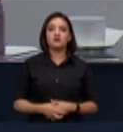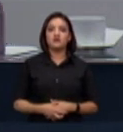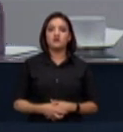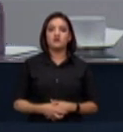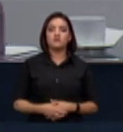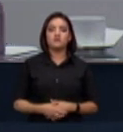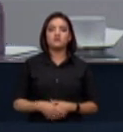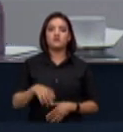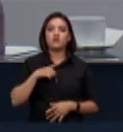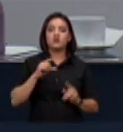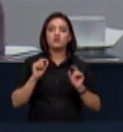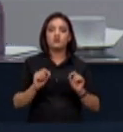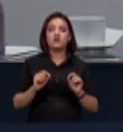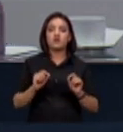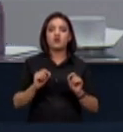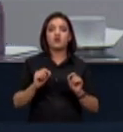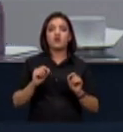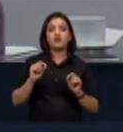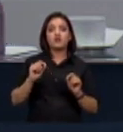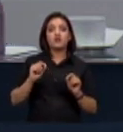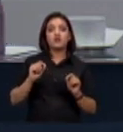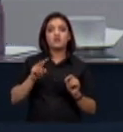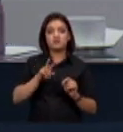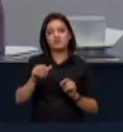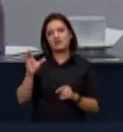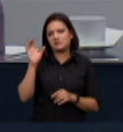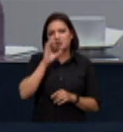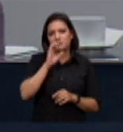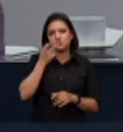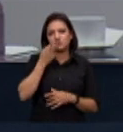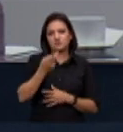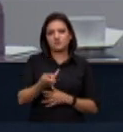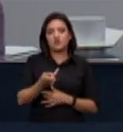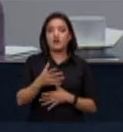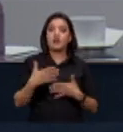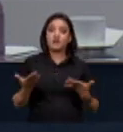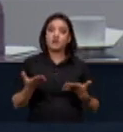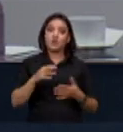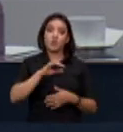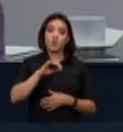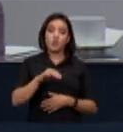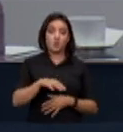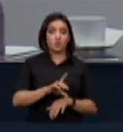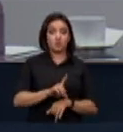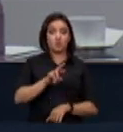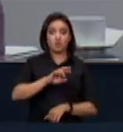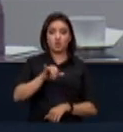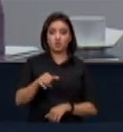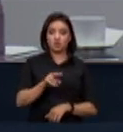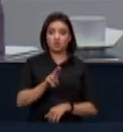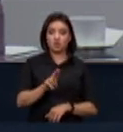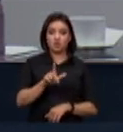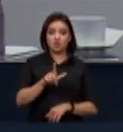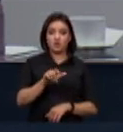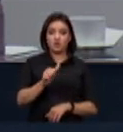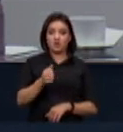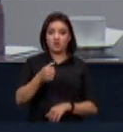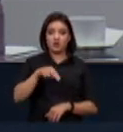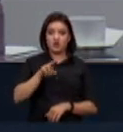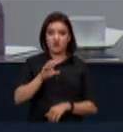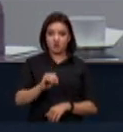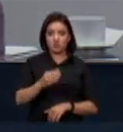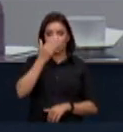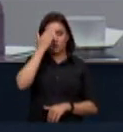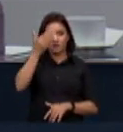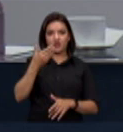dirigirá brevemente aos nossos colaboradores doutor Juliano muito obrigado pela presença pela participação o senhor tem a